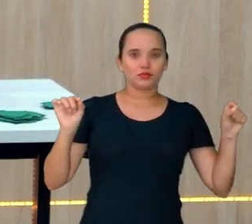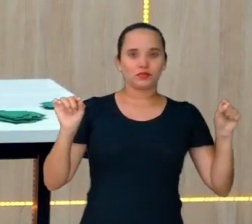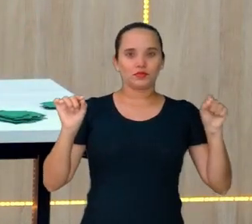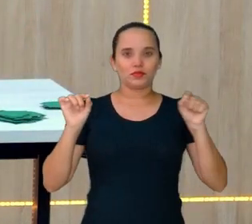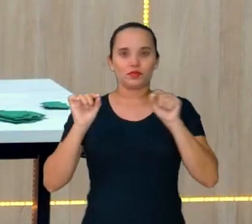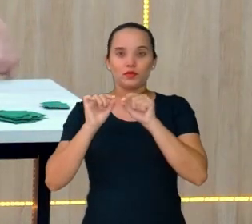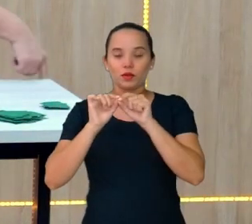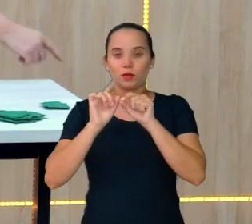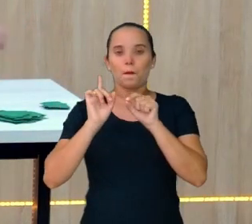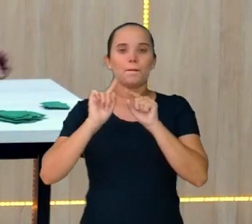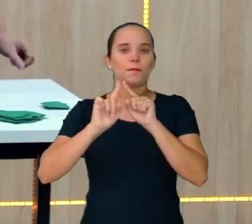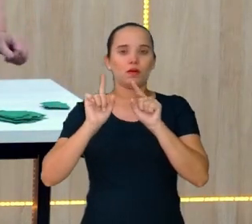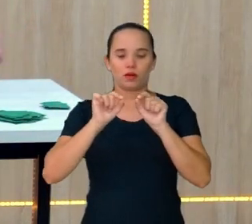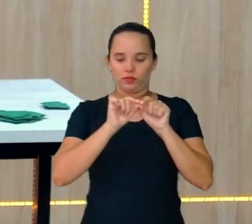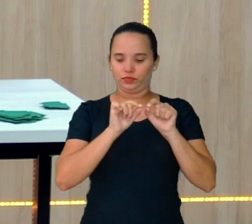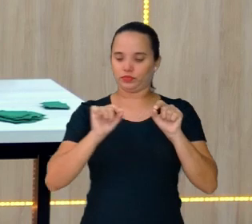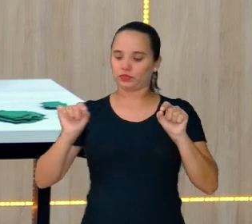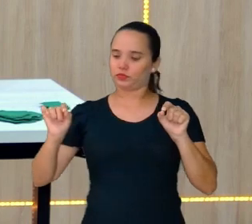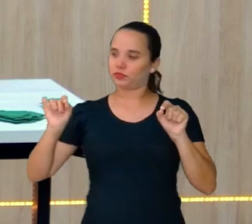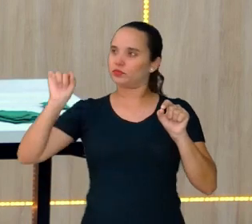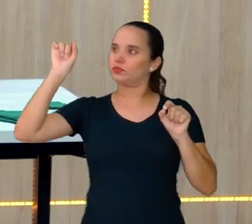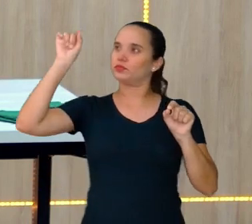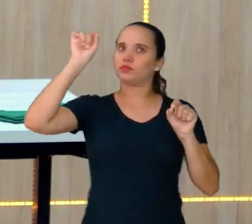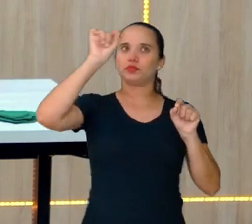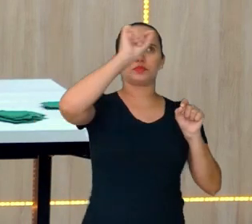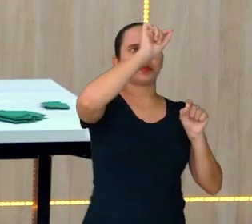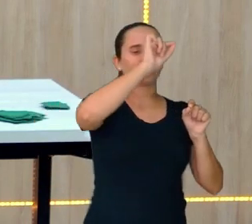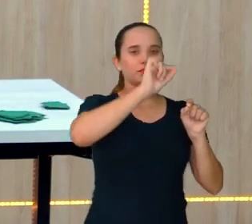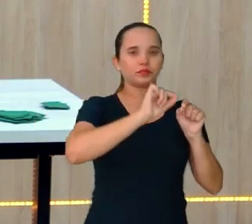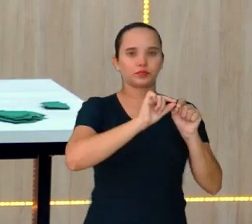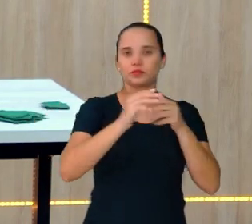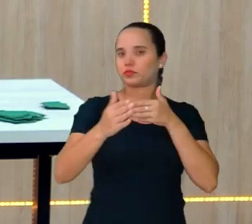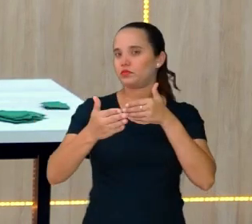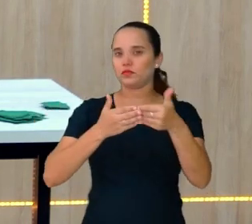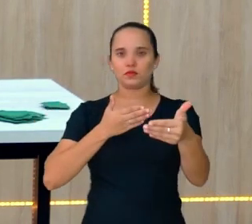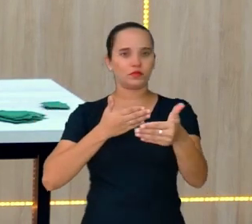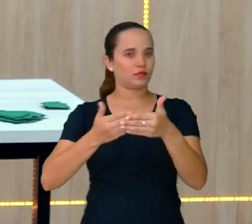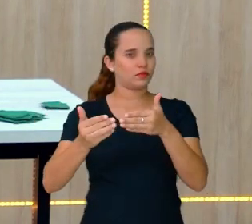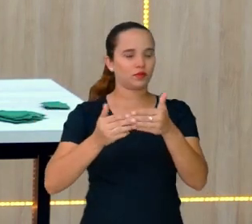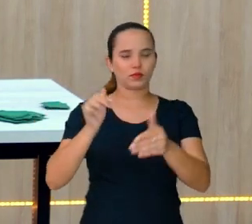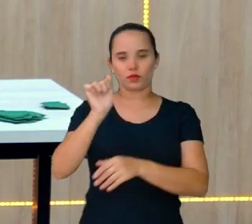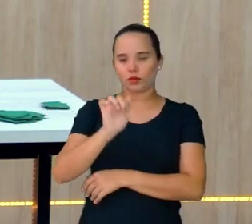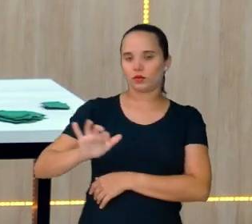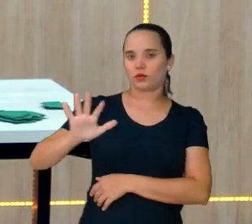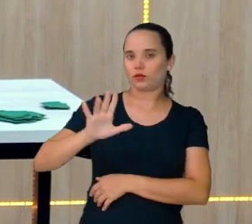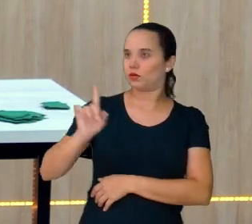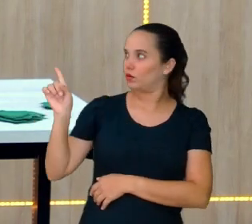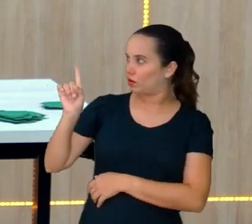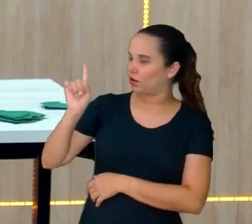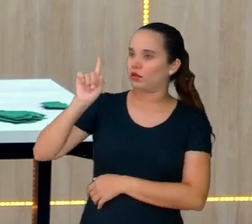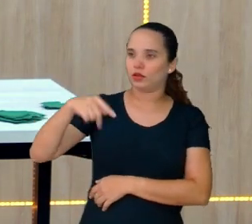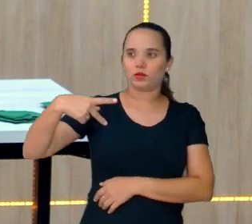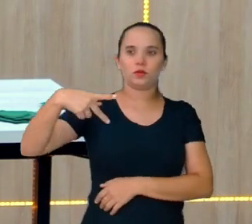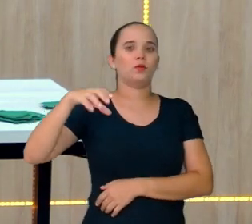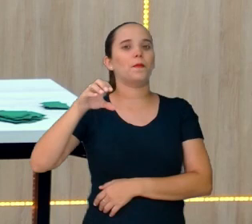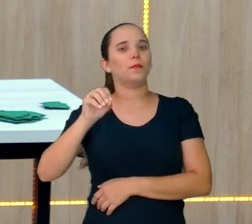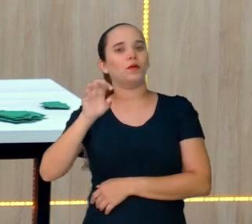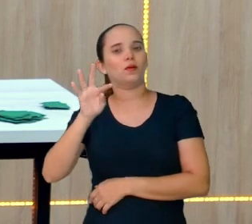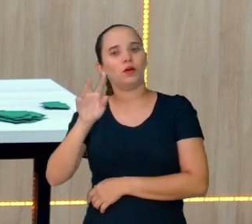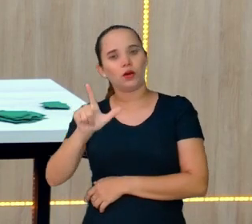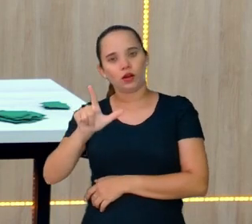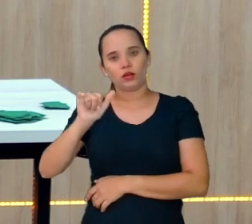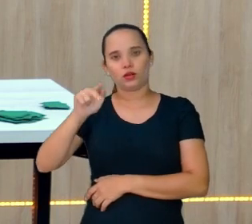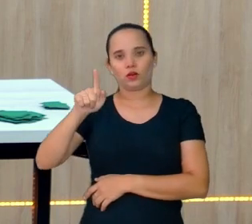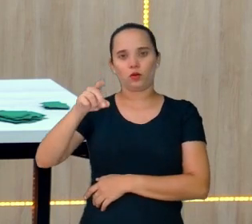contorno de qualquer figura. Especificamente aqui do polígono retângulo. Um